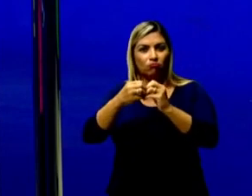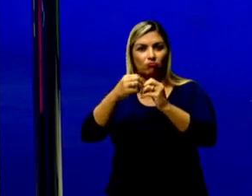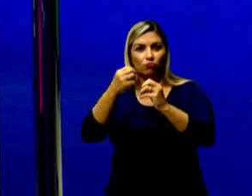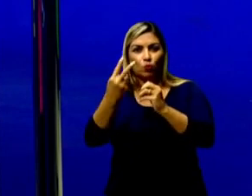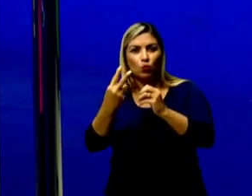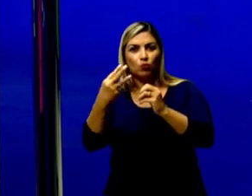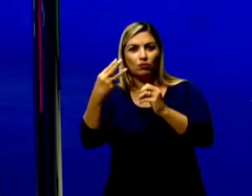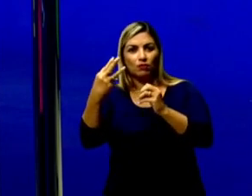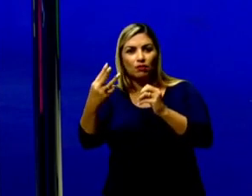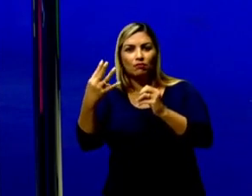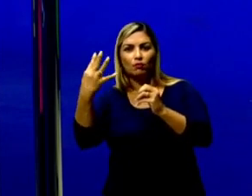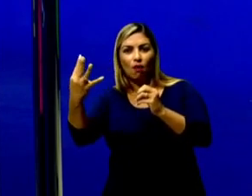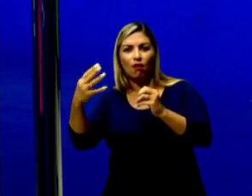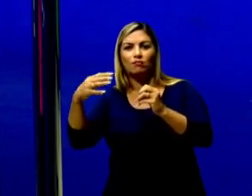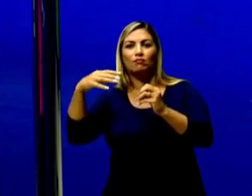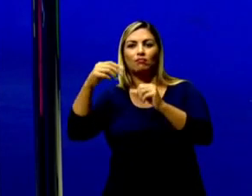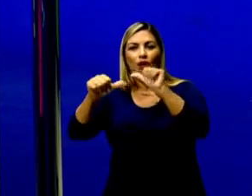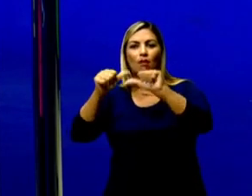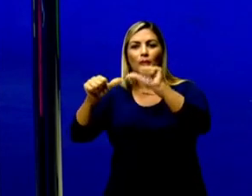quatro e assim sucessivamente.